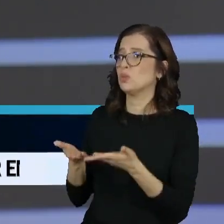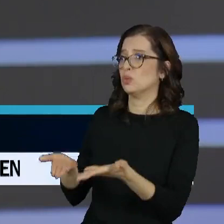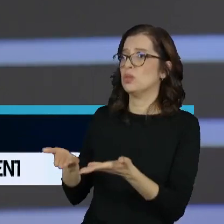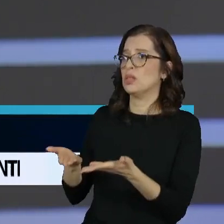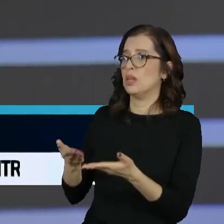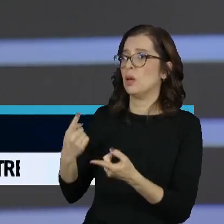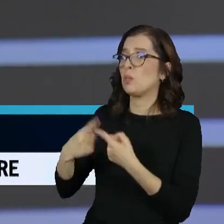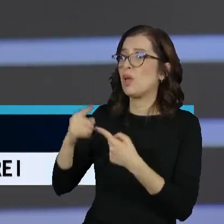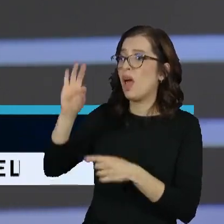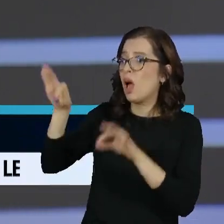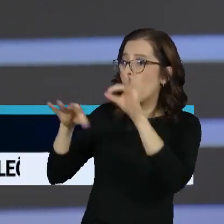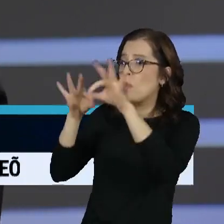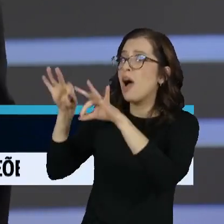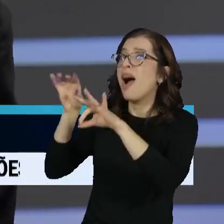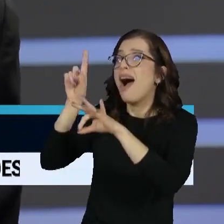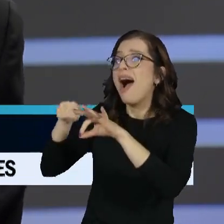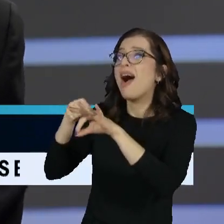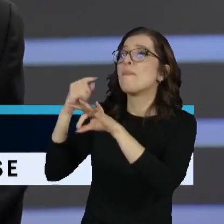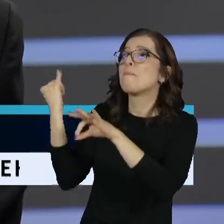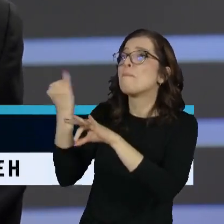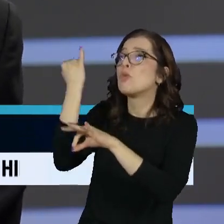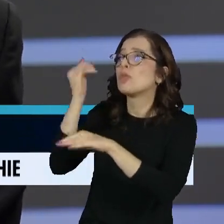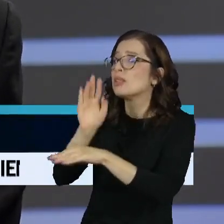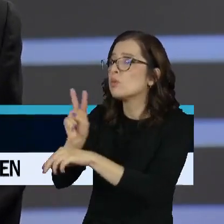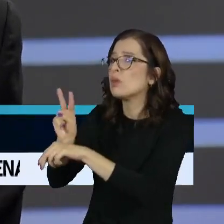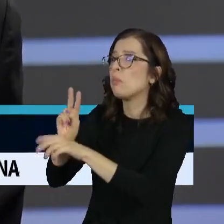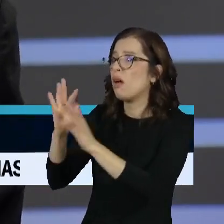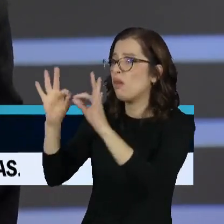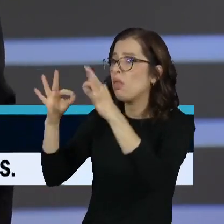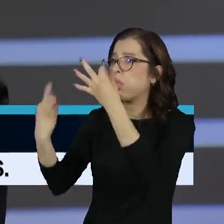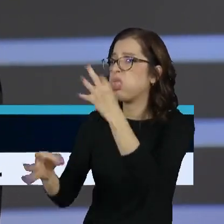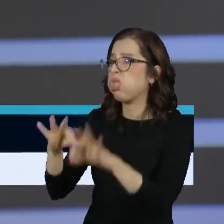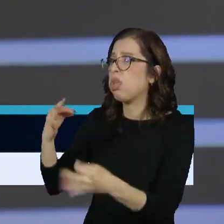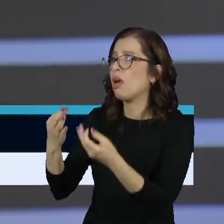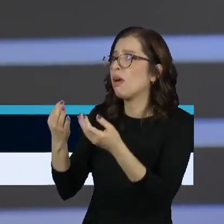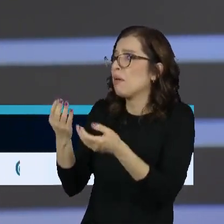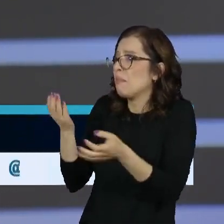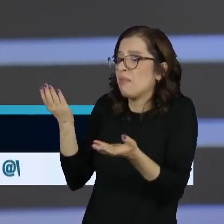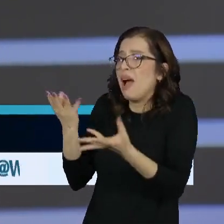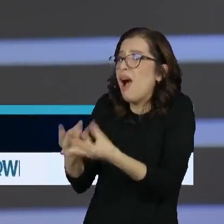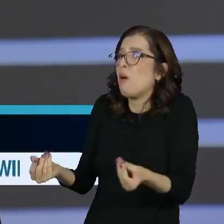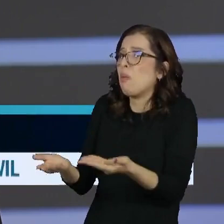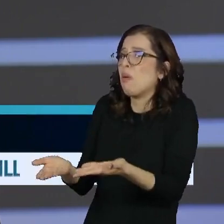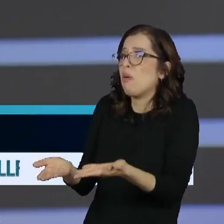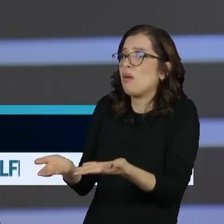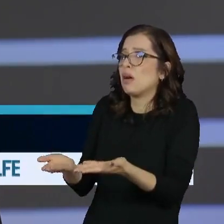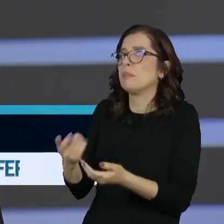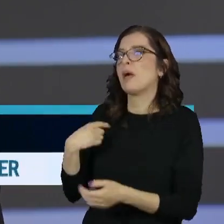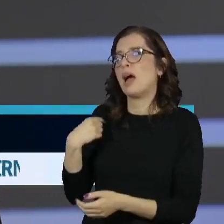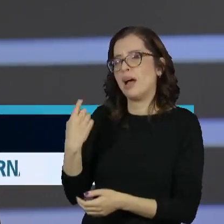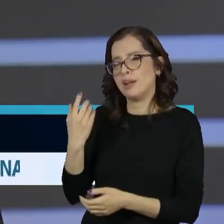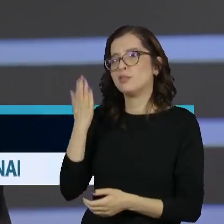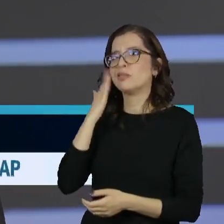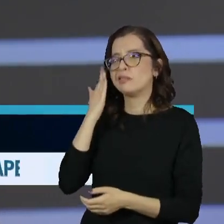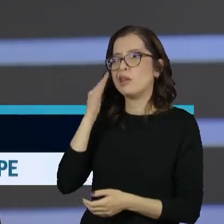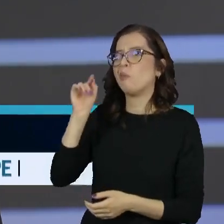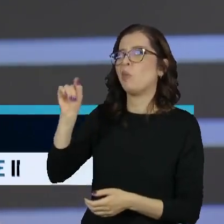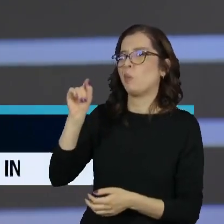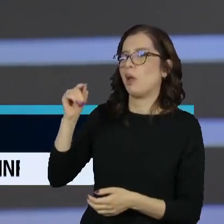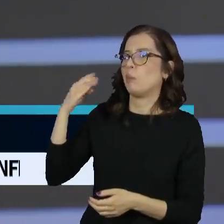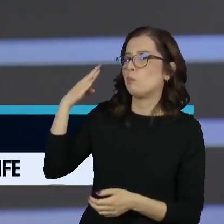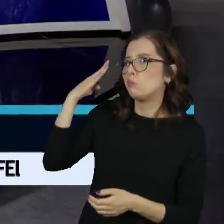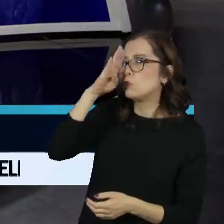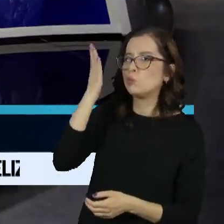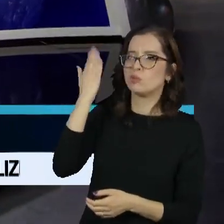os lobbies que estavam no governo Bolsonaro permanecem, talvez, não tão prestigiados e apoiados no